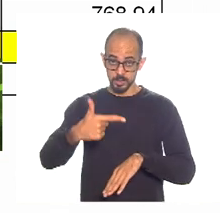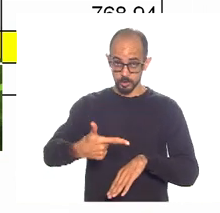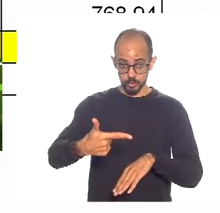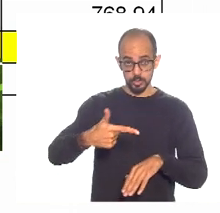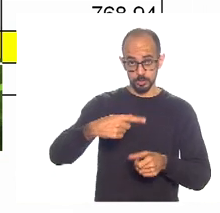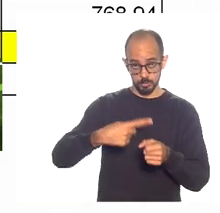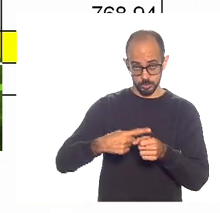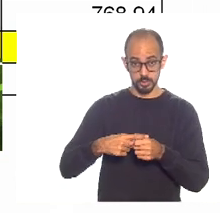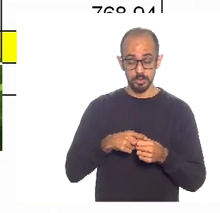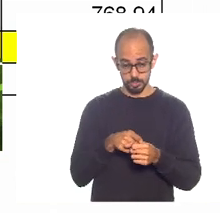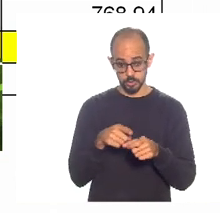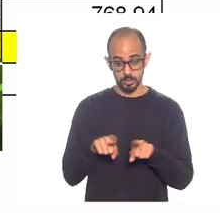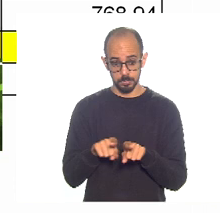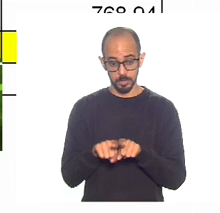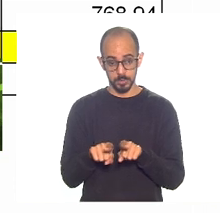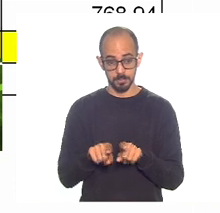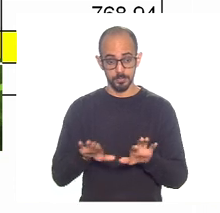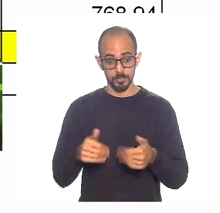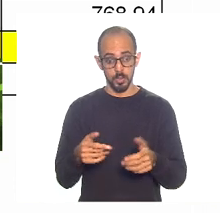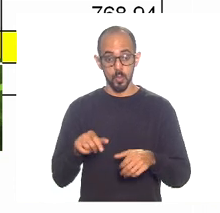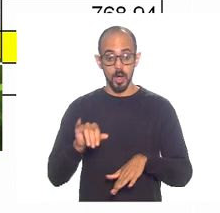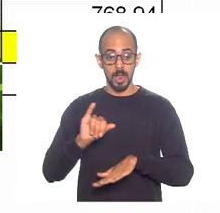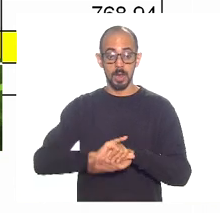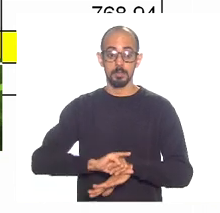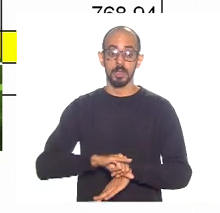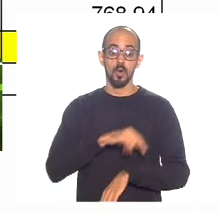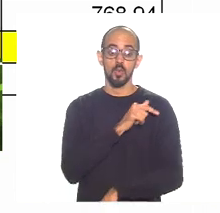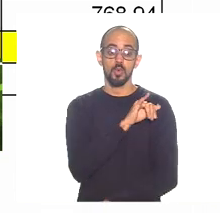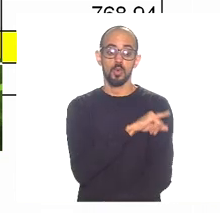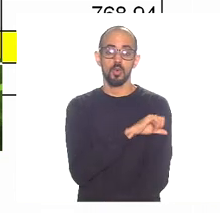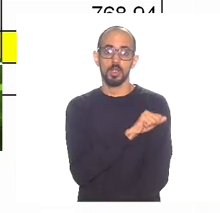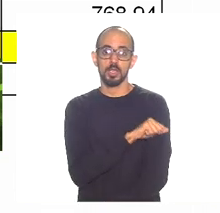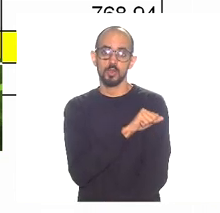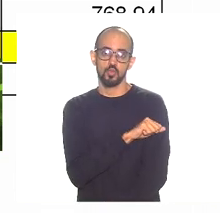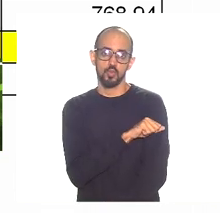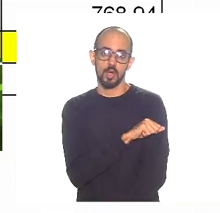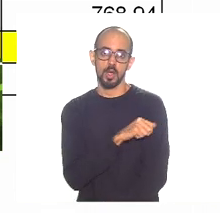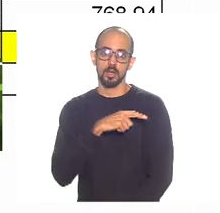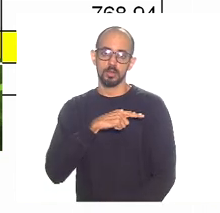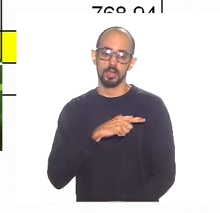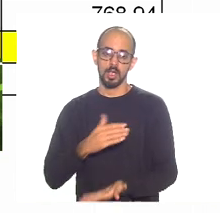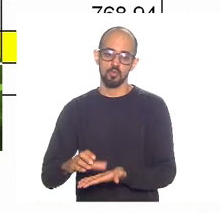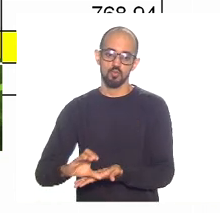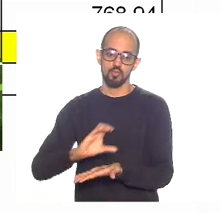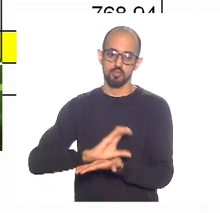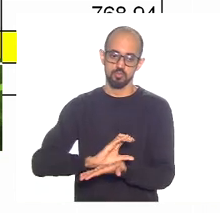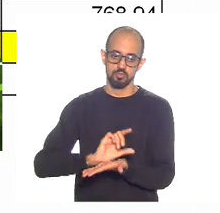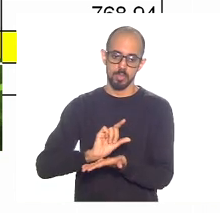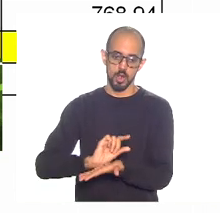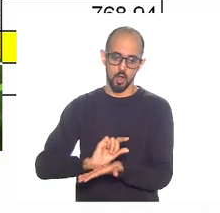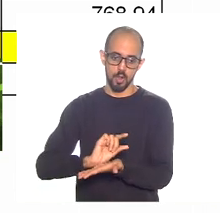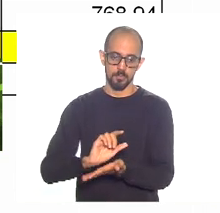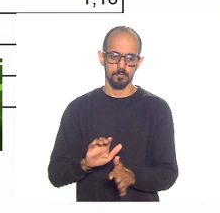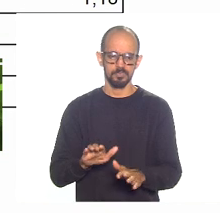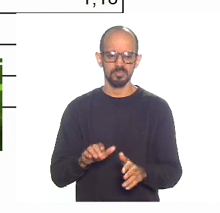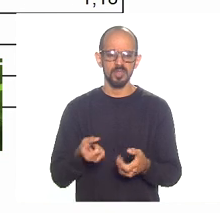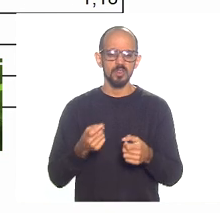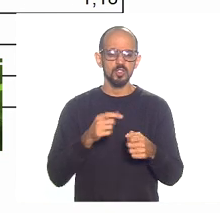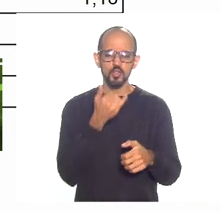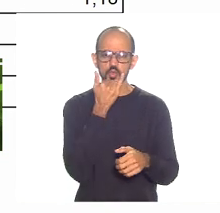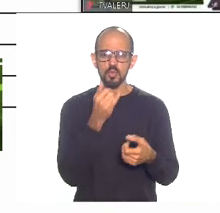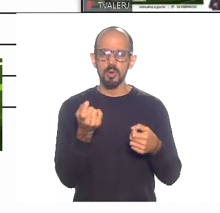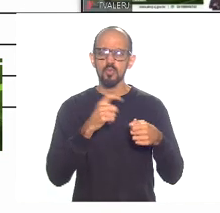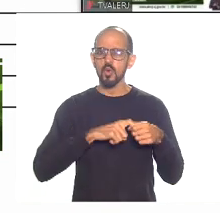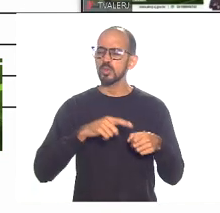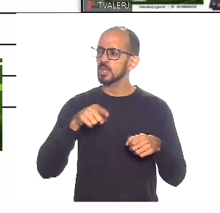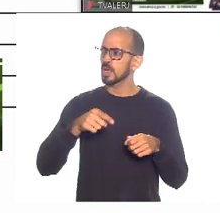de governo também. Então, a cidade do Rio de Janeiro é que menos recebe. Pode, favor. Mauro, voltando no anterior, por que a arrecadação